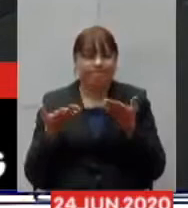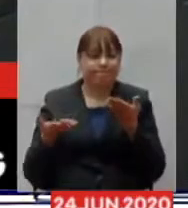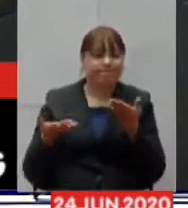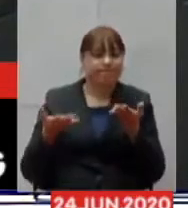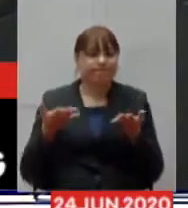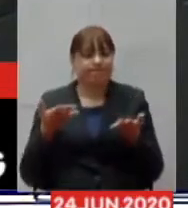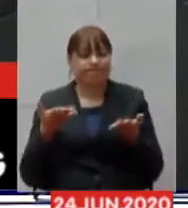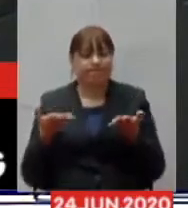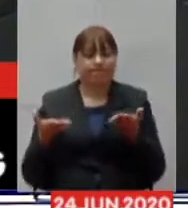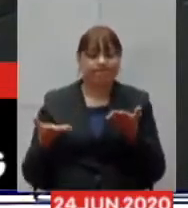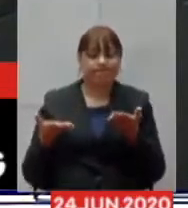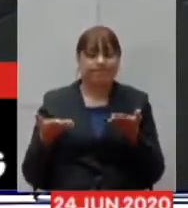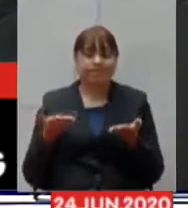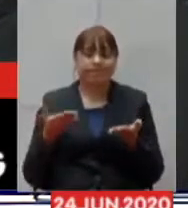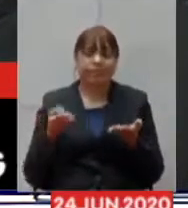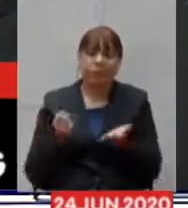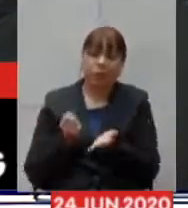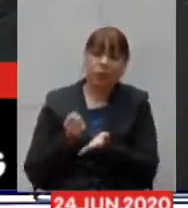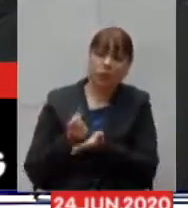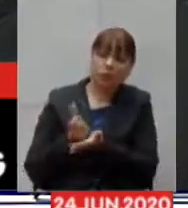comprar